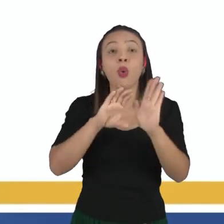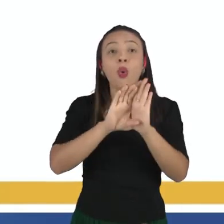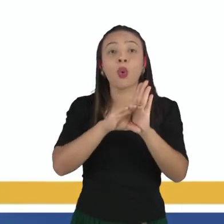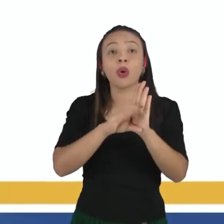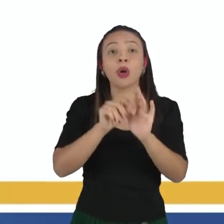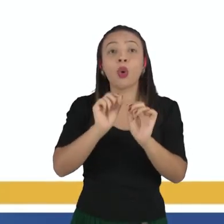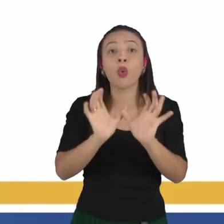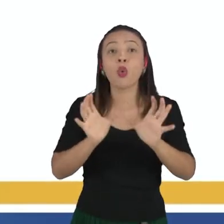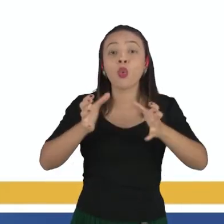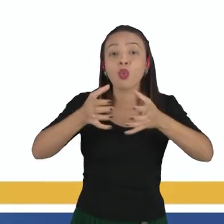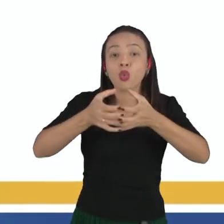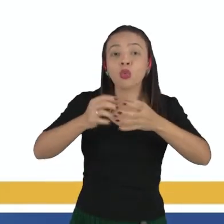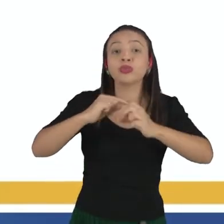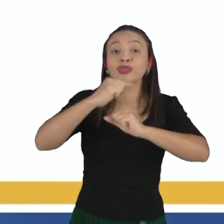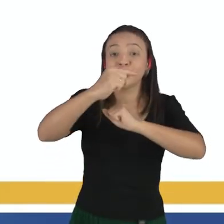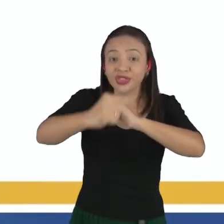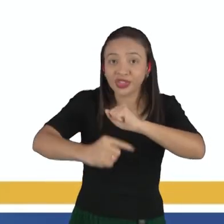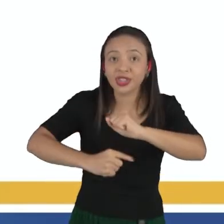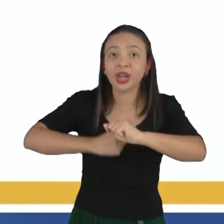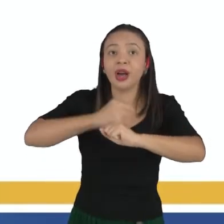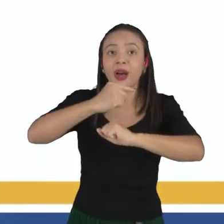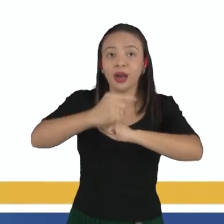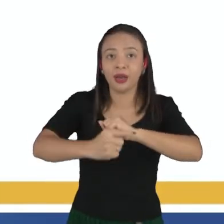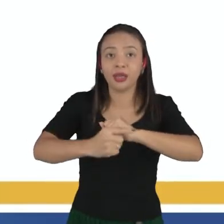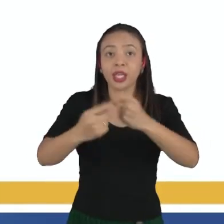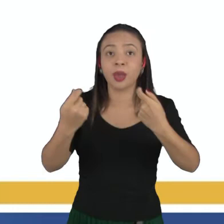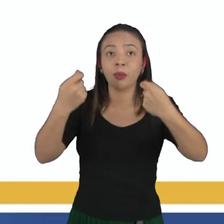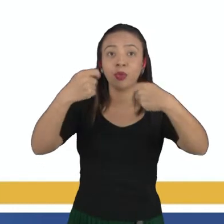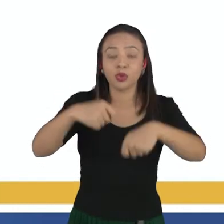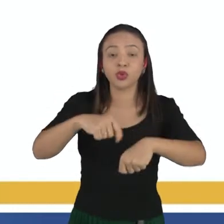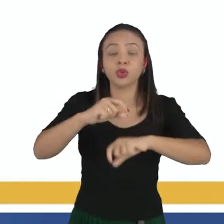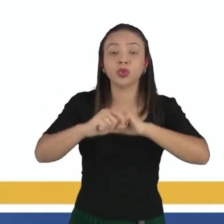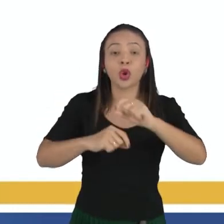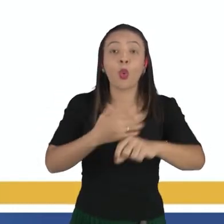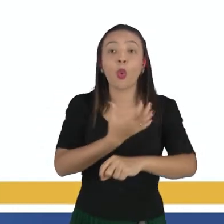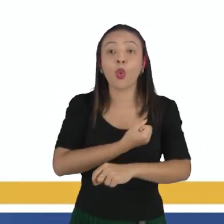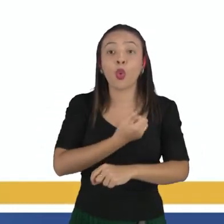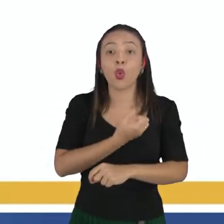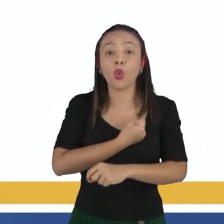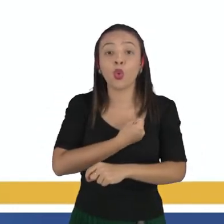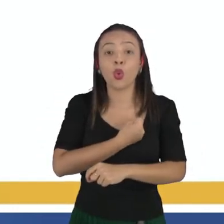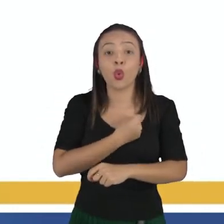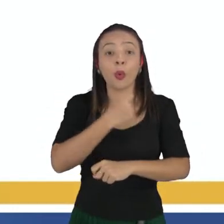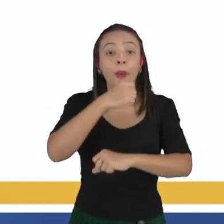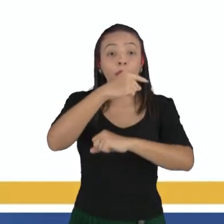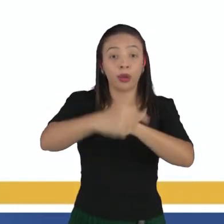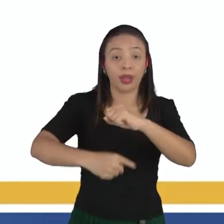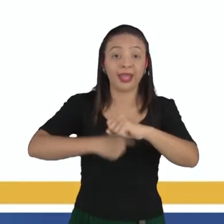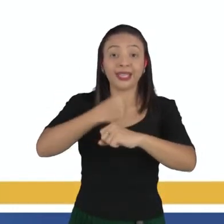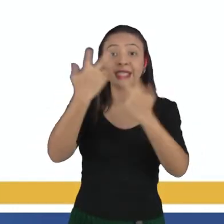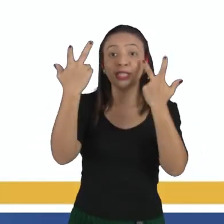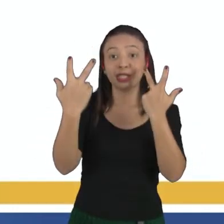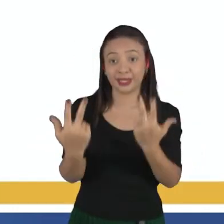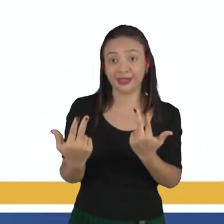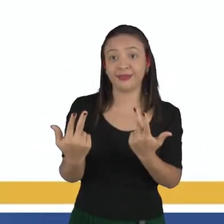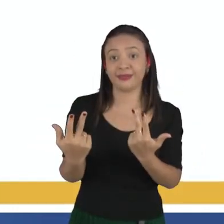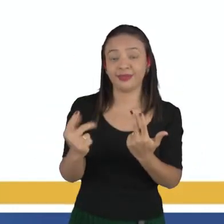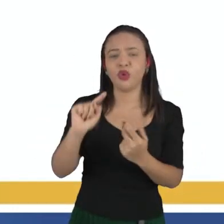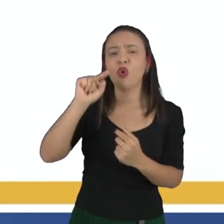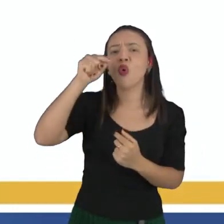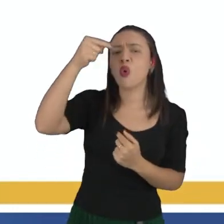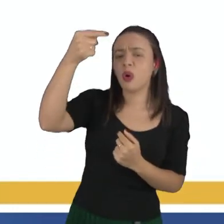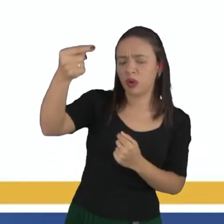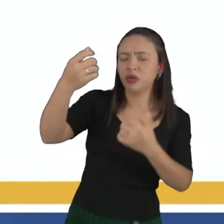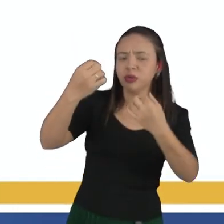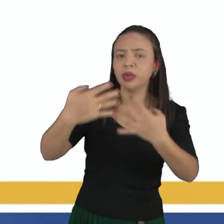como um conjunto de átomos que possui o mesmo número atômico. Posteriormente, lá na frente, a gente